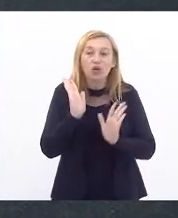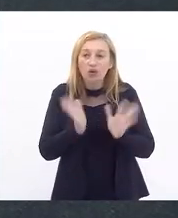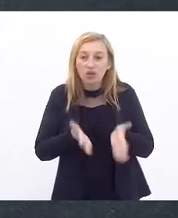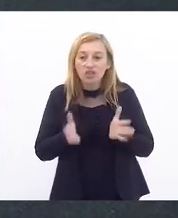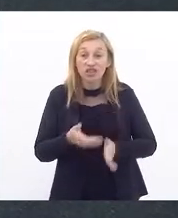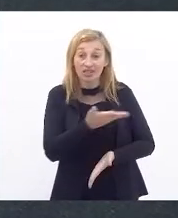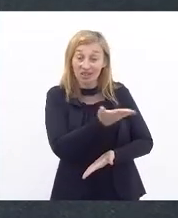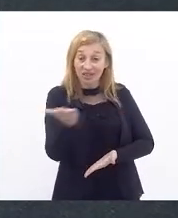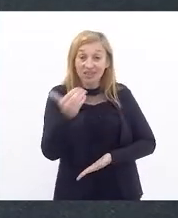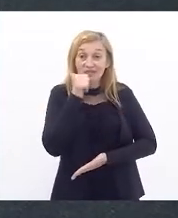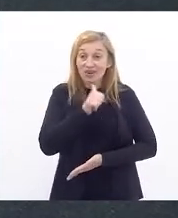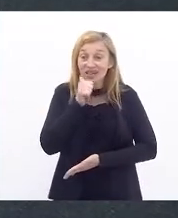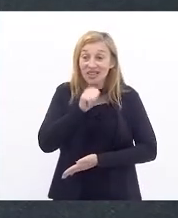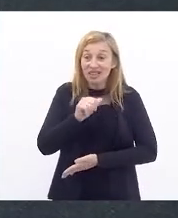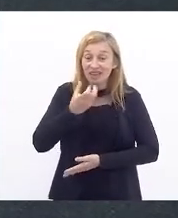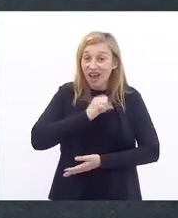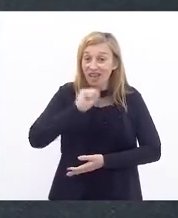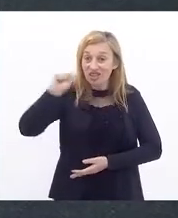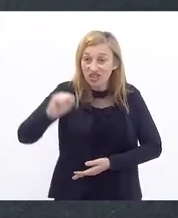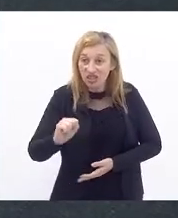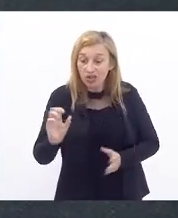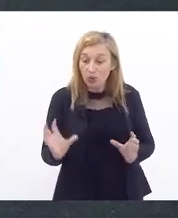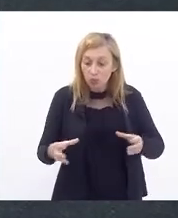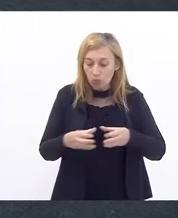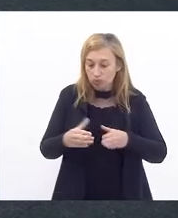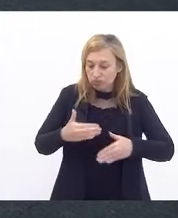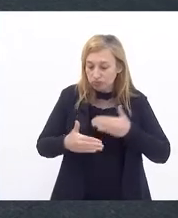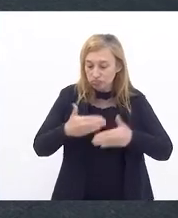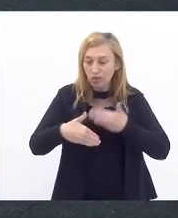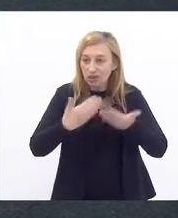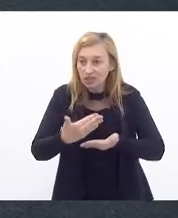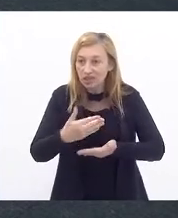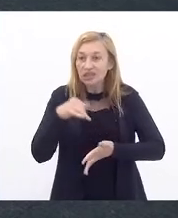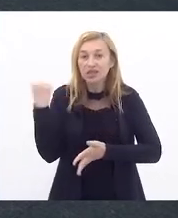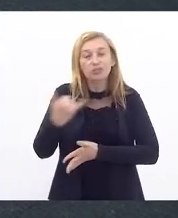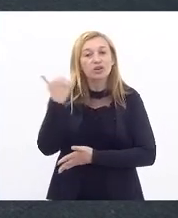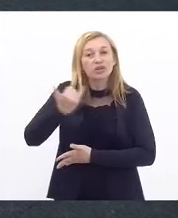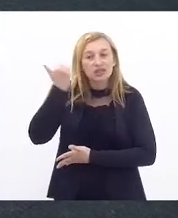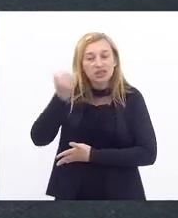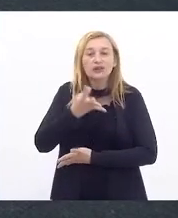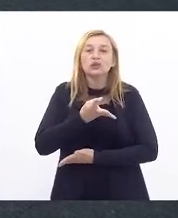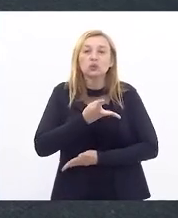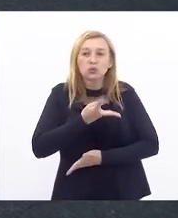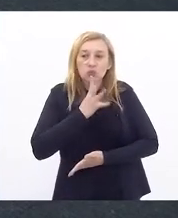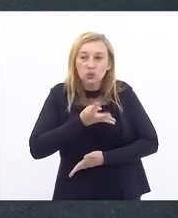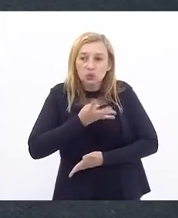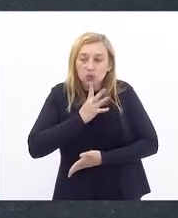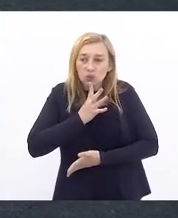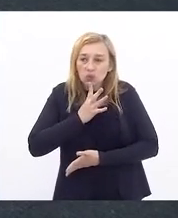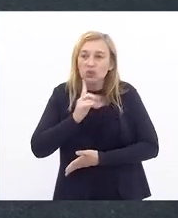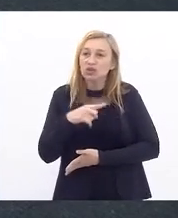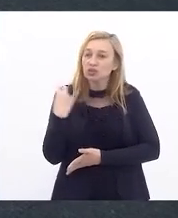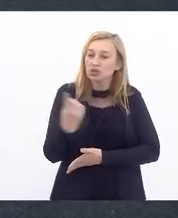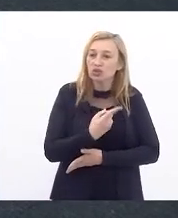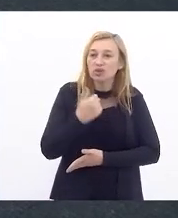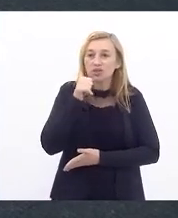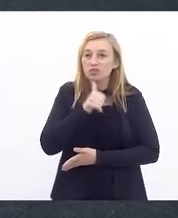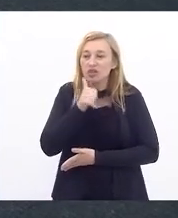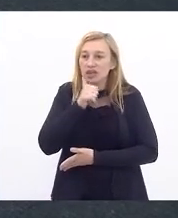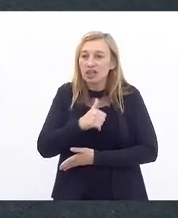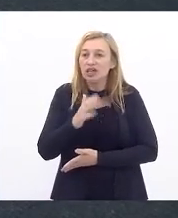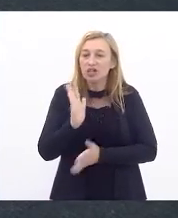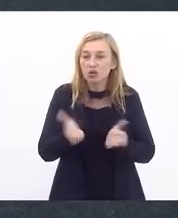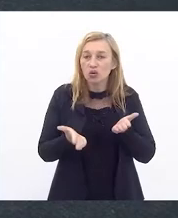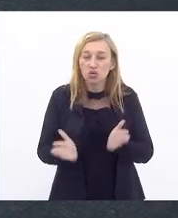essas mulheres de axé, que compõem um processo muito importante de reconhecimento das nossas mulheres que hoje